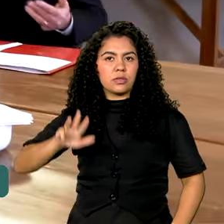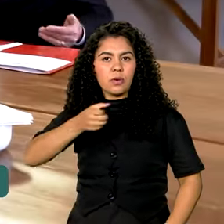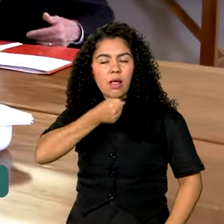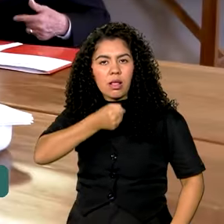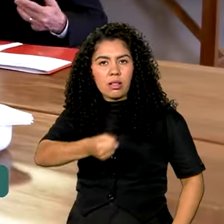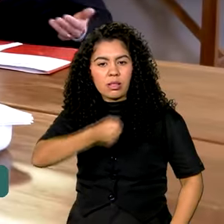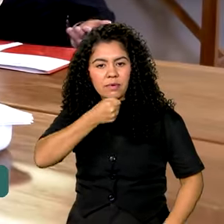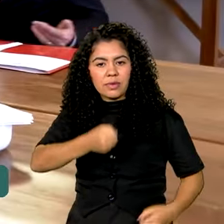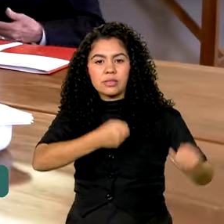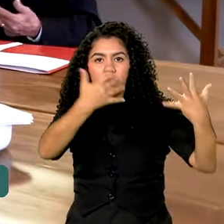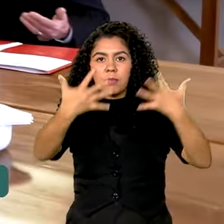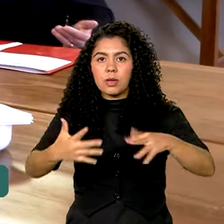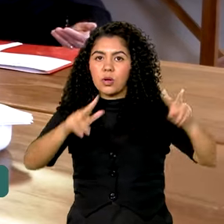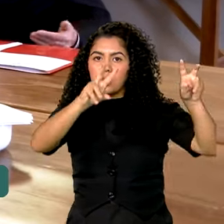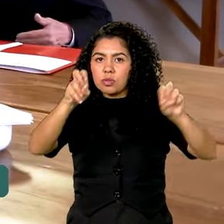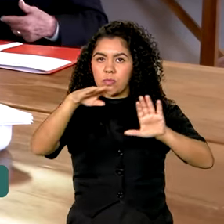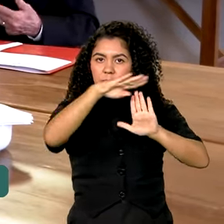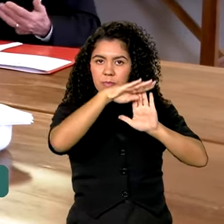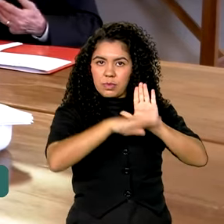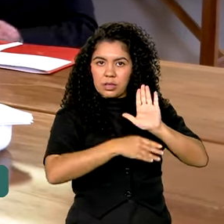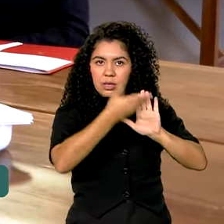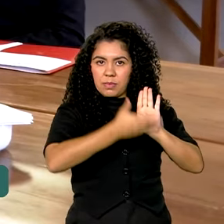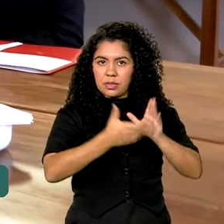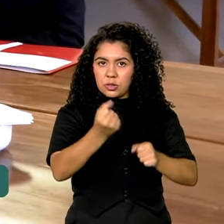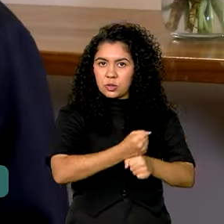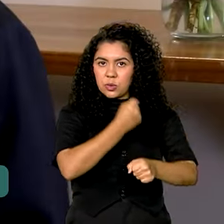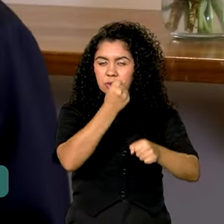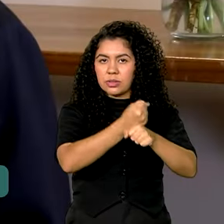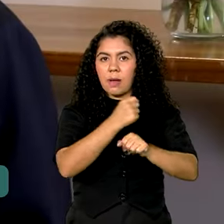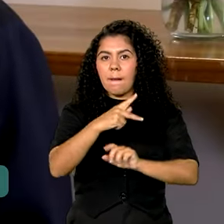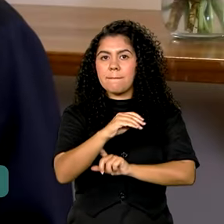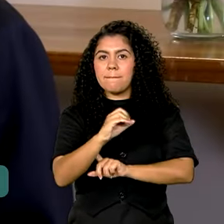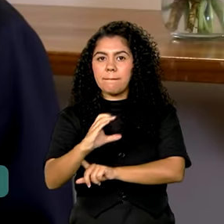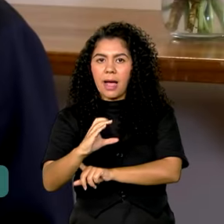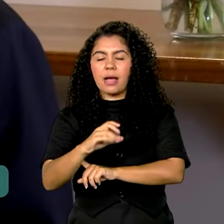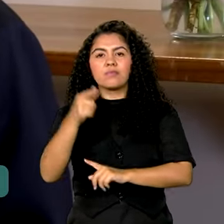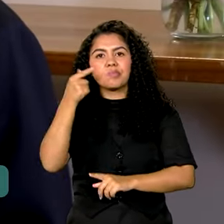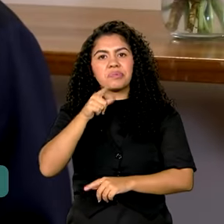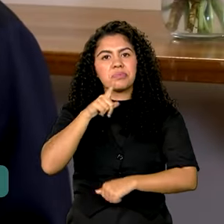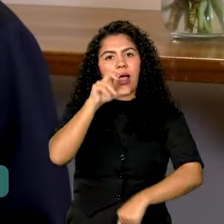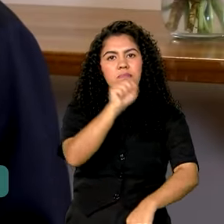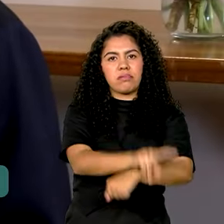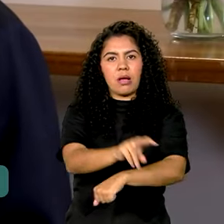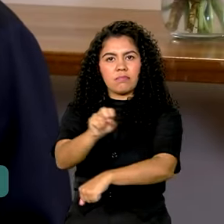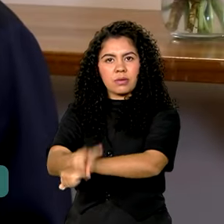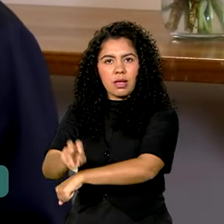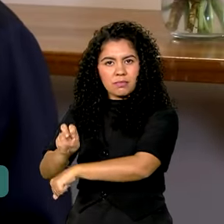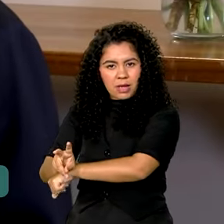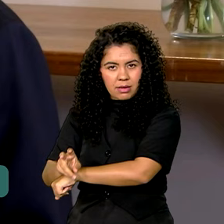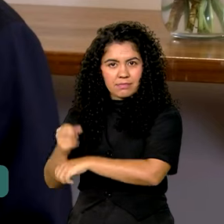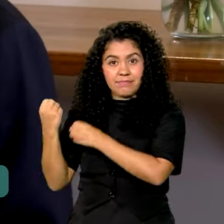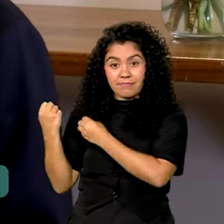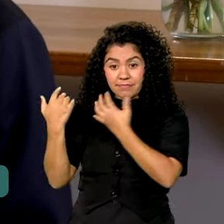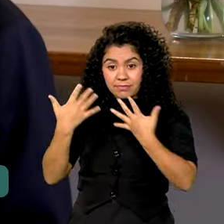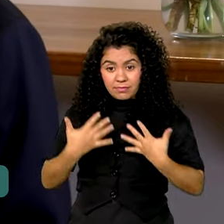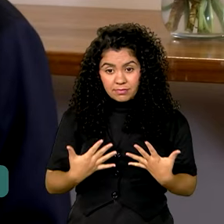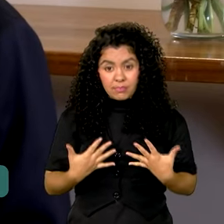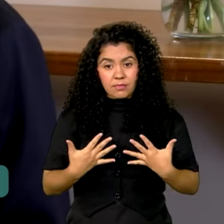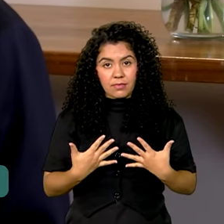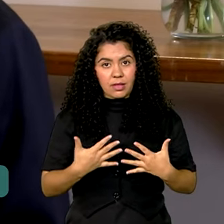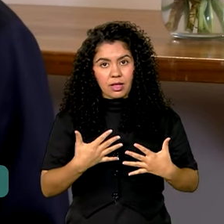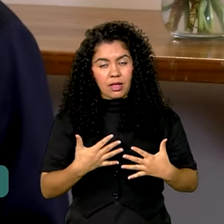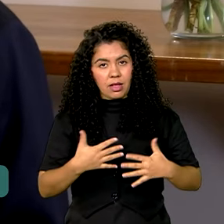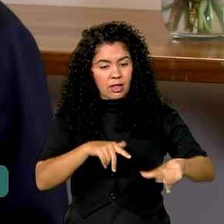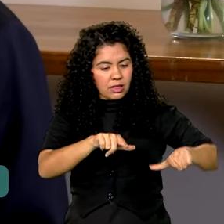PAC ajudam a gerar mais emprego e renda. Esse investimento é importante porque ele gera empregos. O emprego